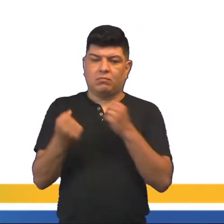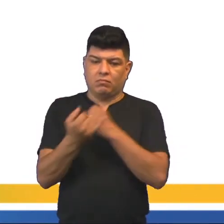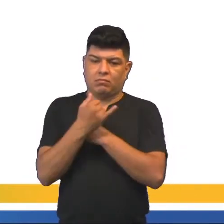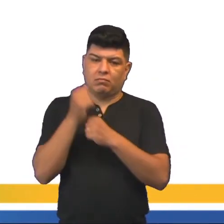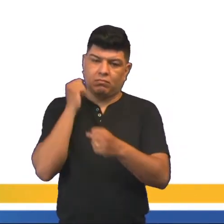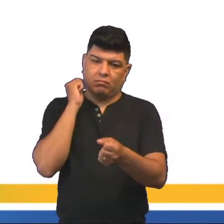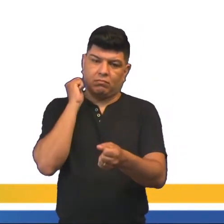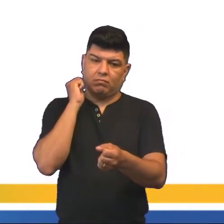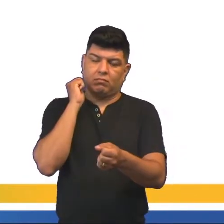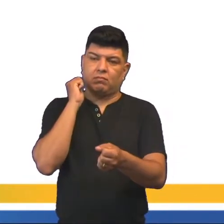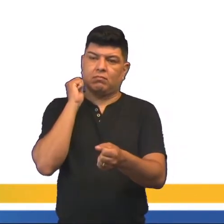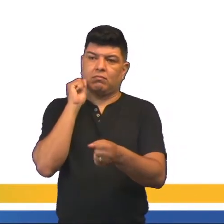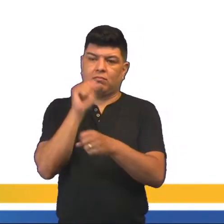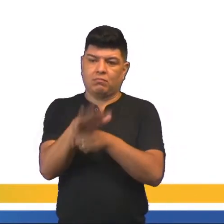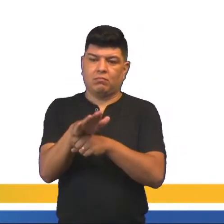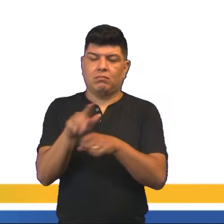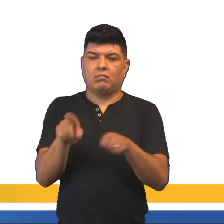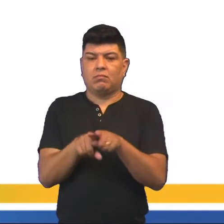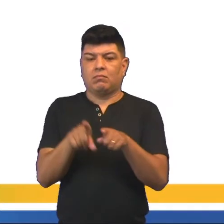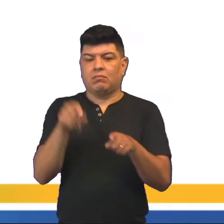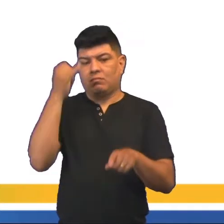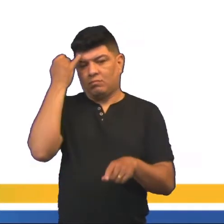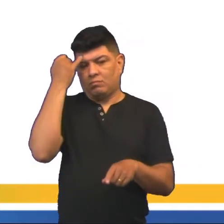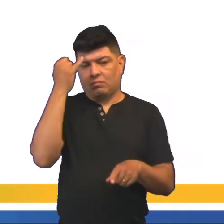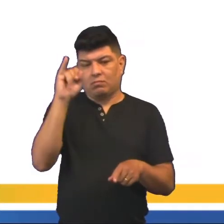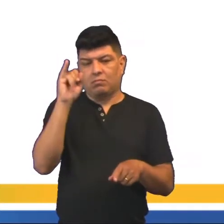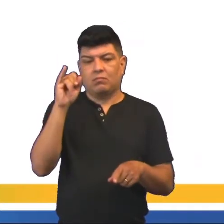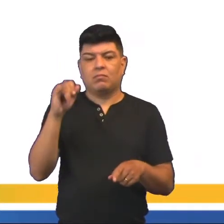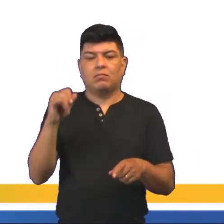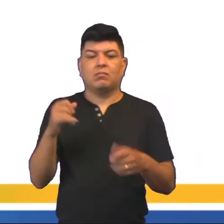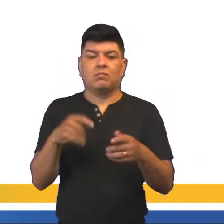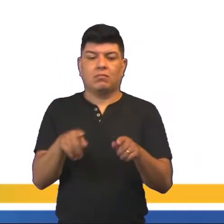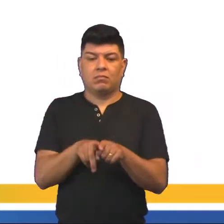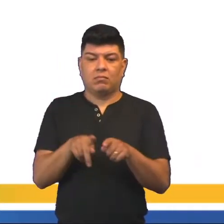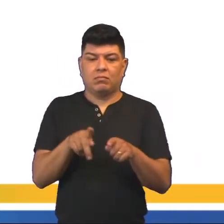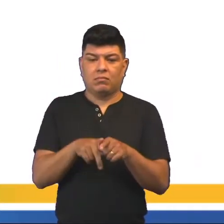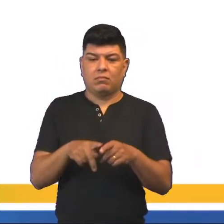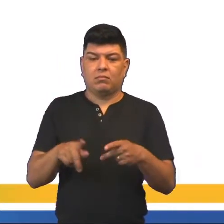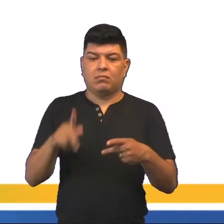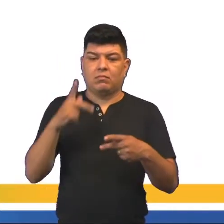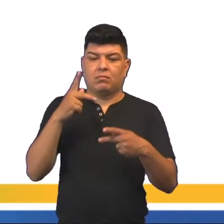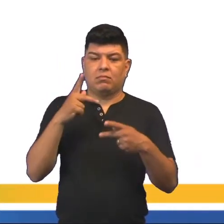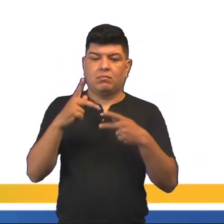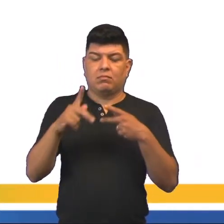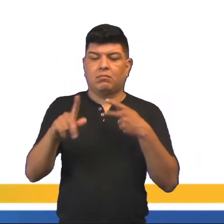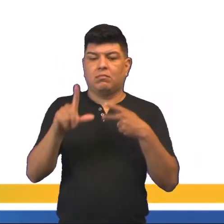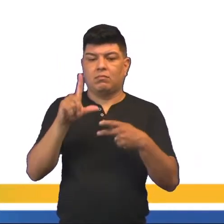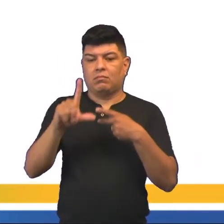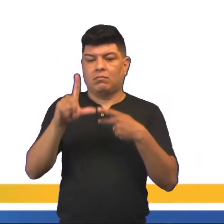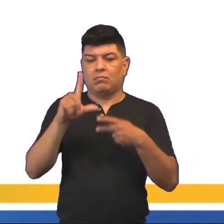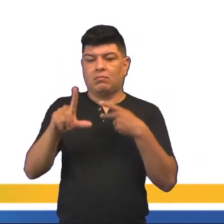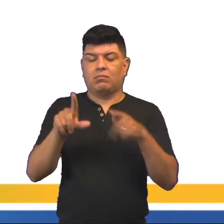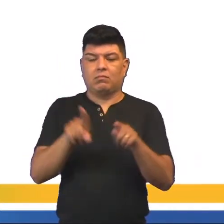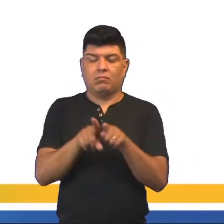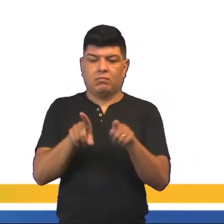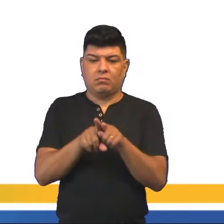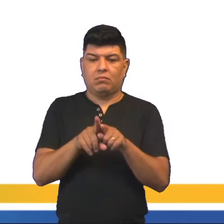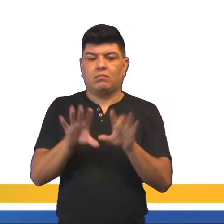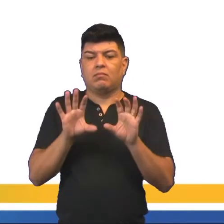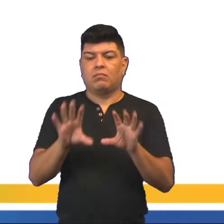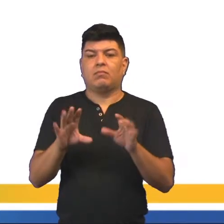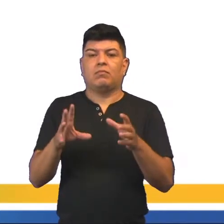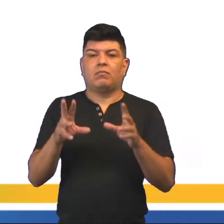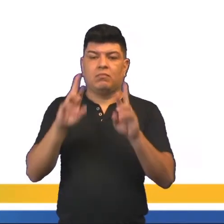pluralidade de ideias como garantia da liberdade e o critério básico para que eu também possa ser